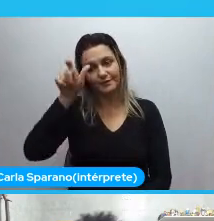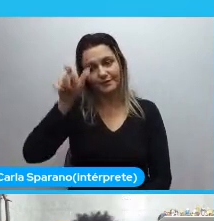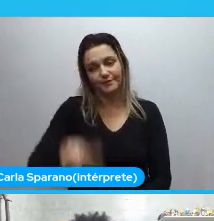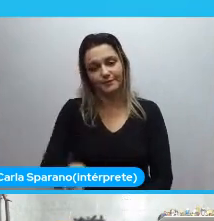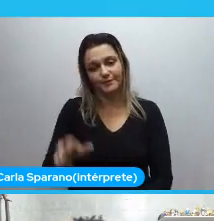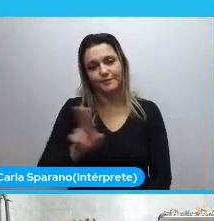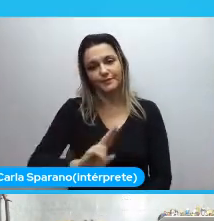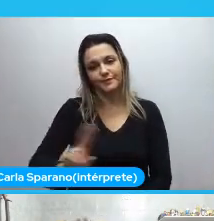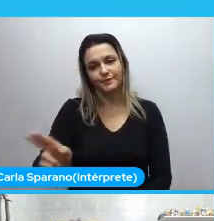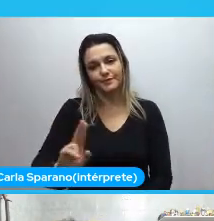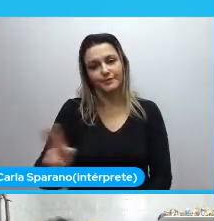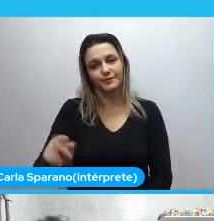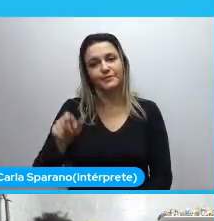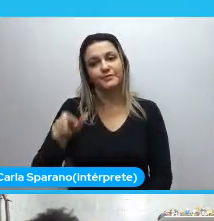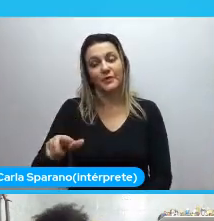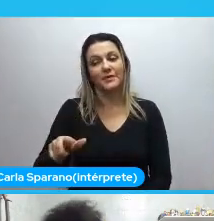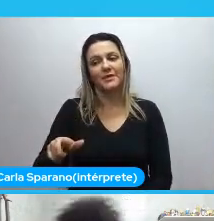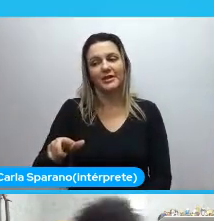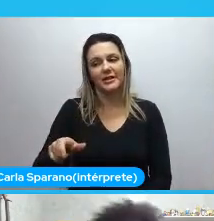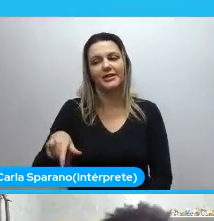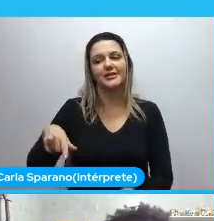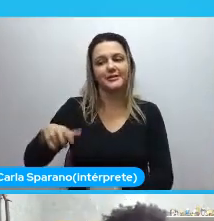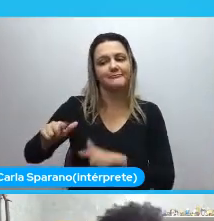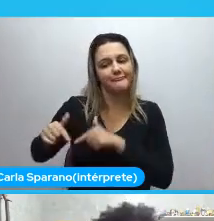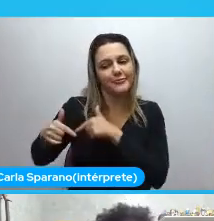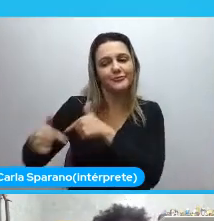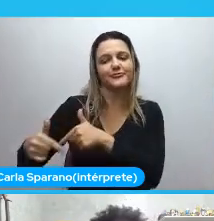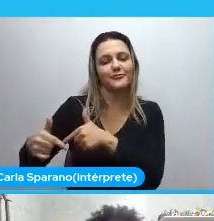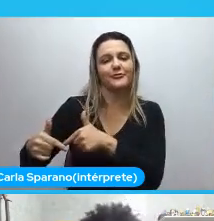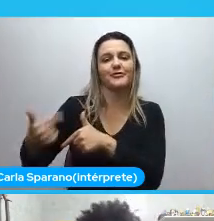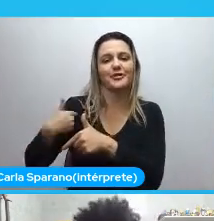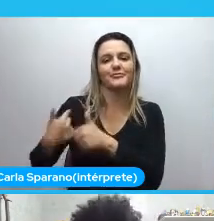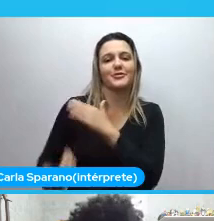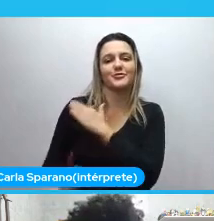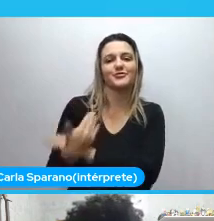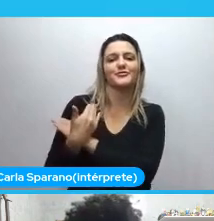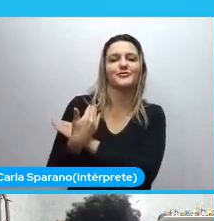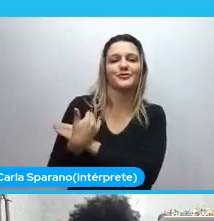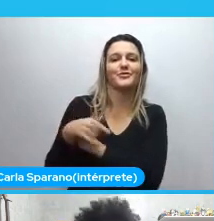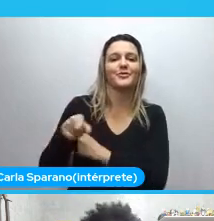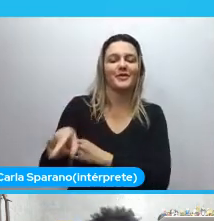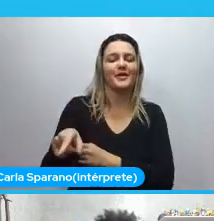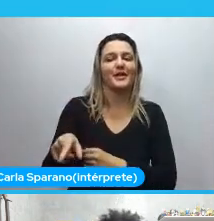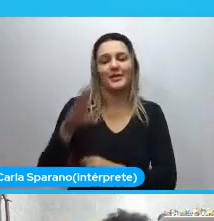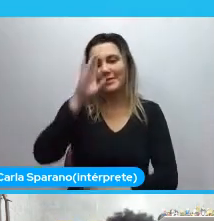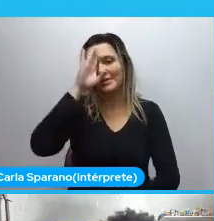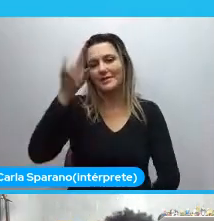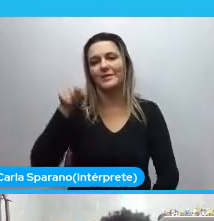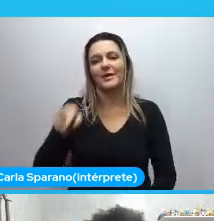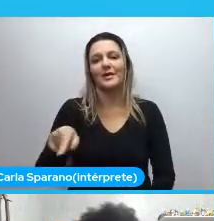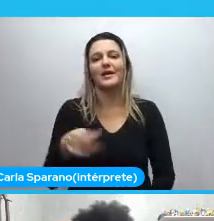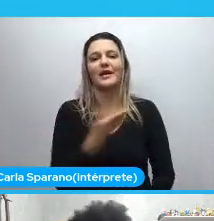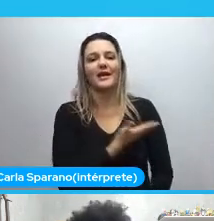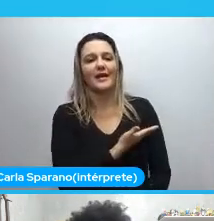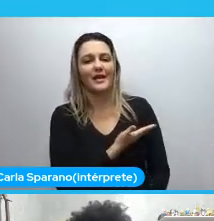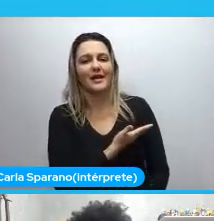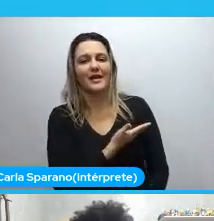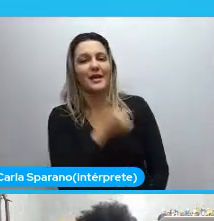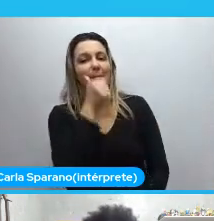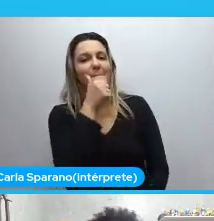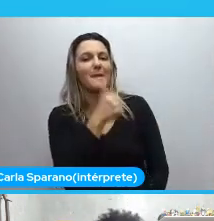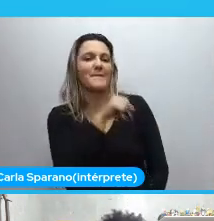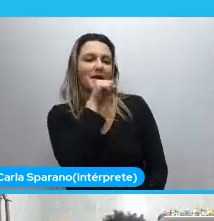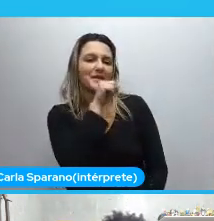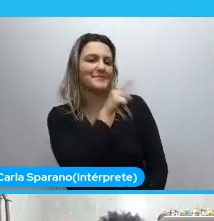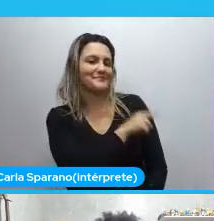fez as pegadas. eu chegar aqui. Talvez a principal delas. Que é a minha maravilhosa mãe.